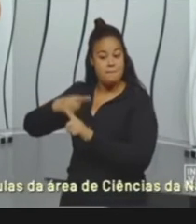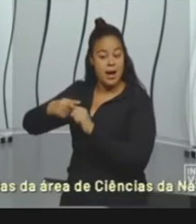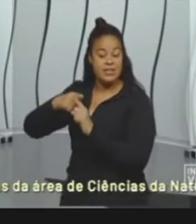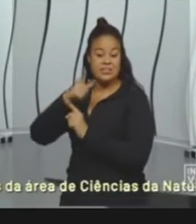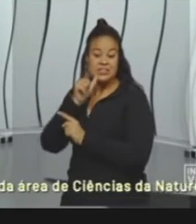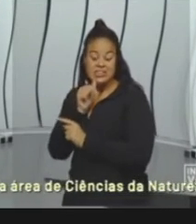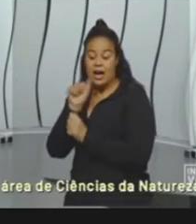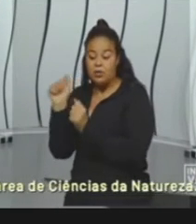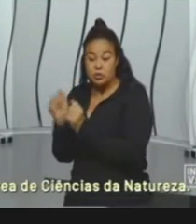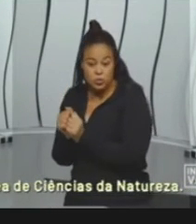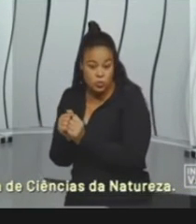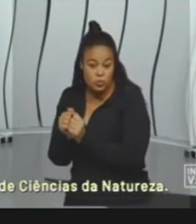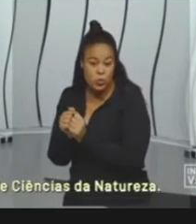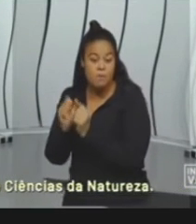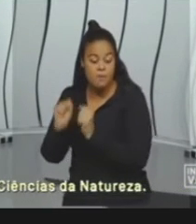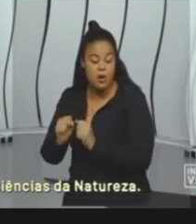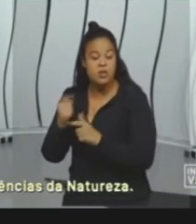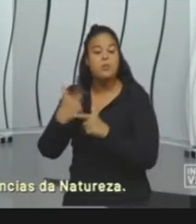para o meio ambiente.